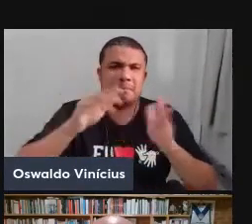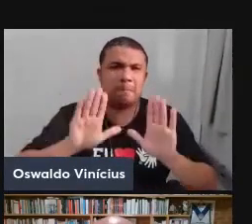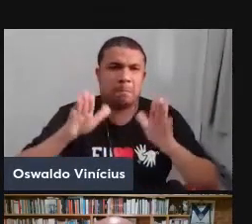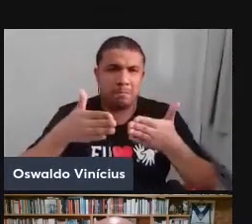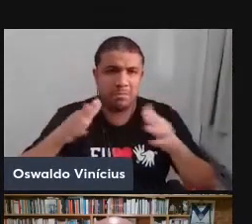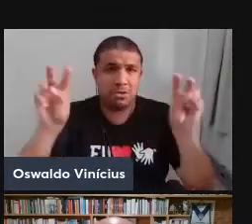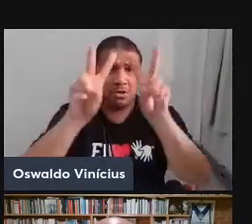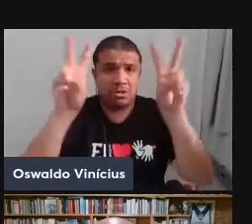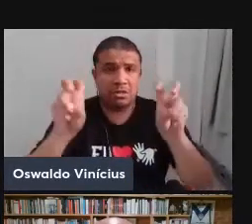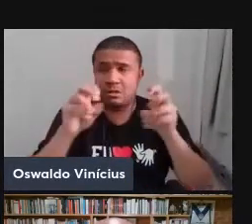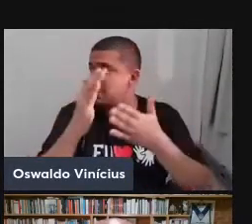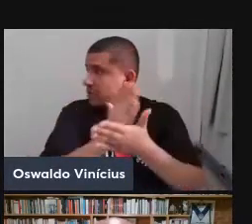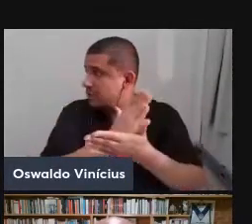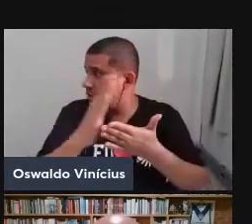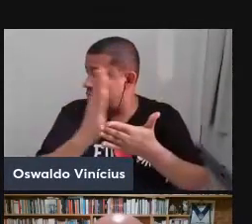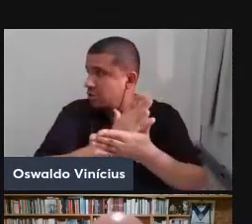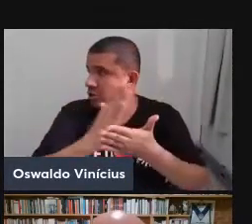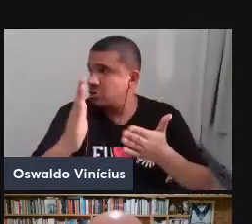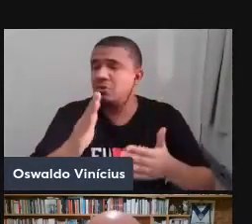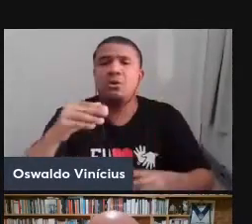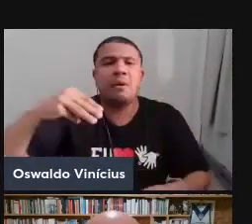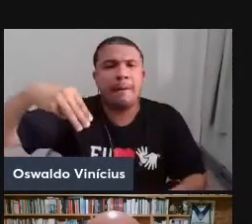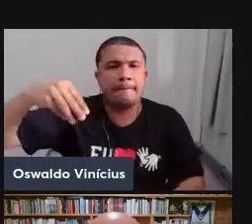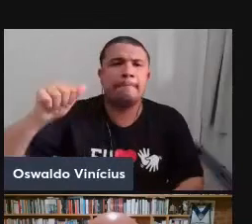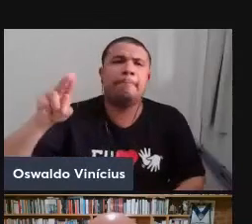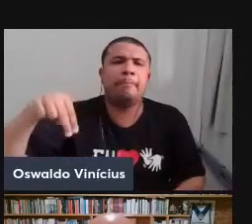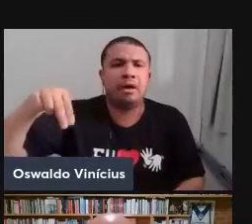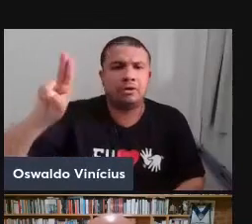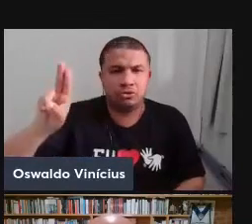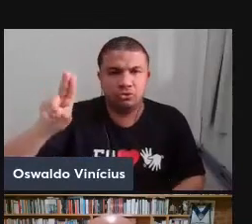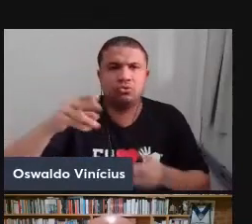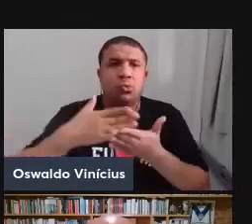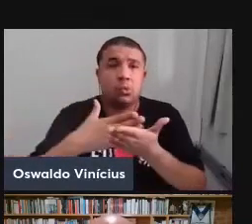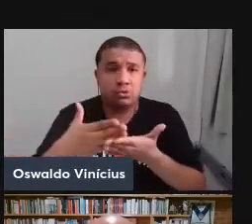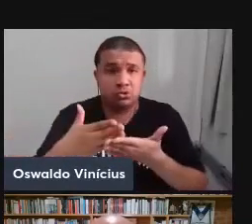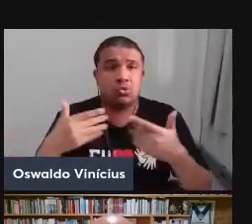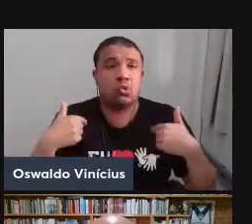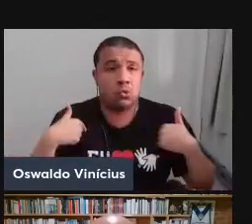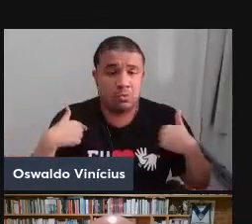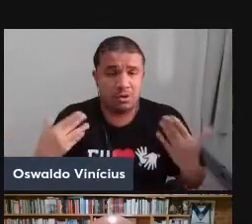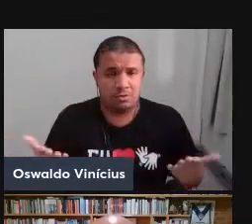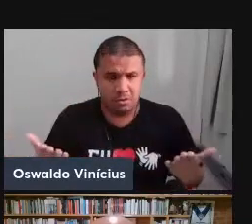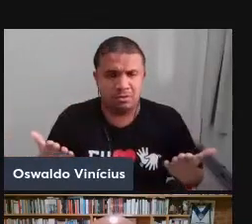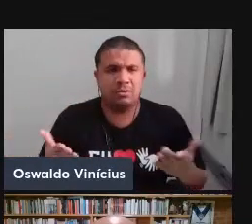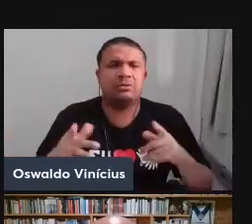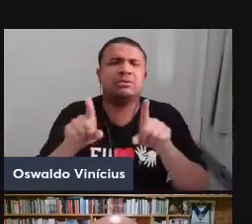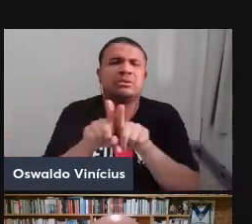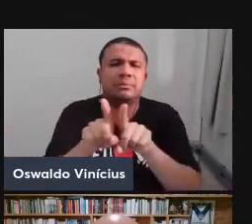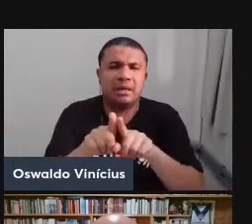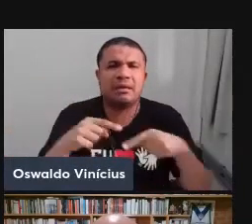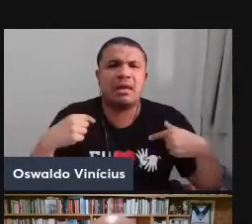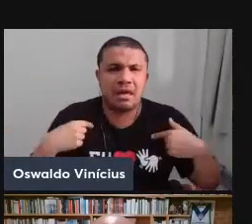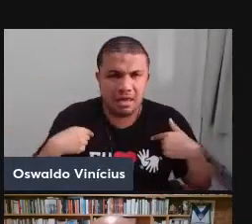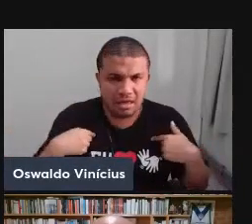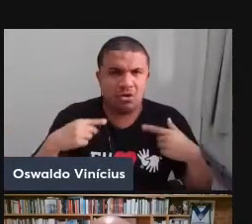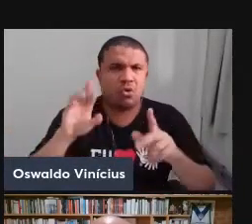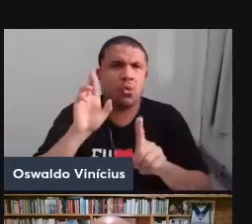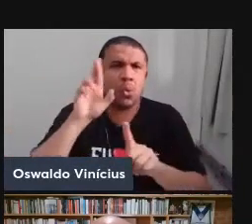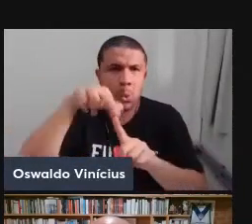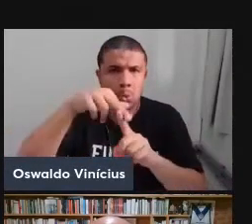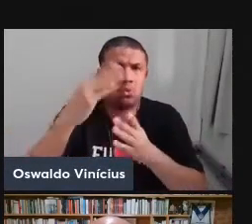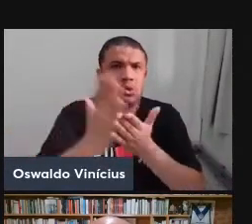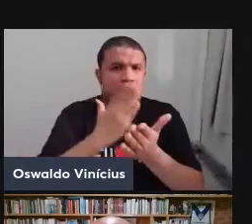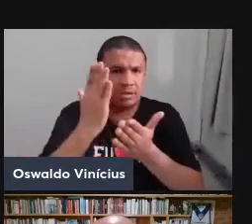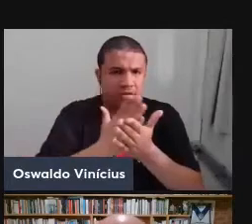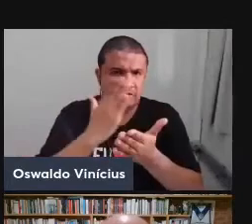temas. A Manu propôs começar comigo, comentando justamente que eu iria me referir ao livro,